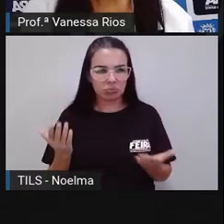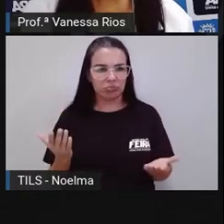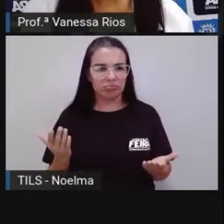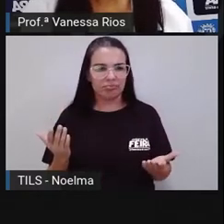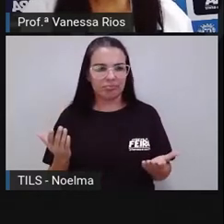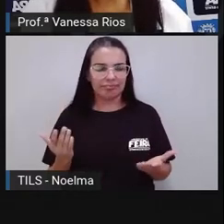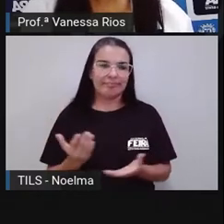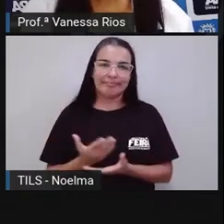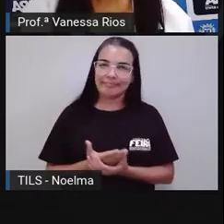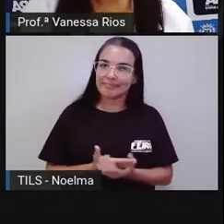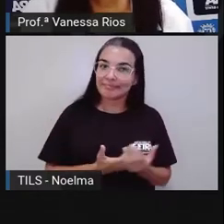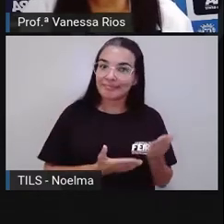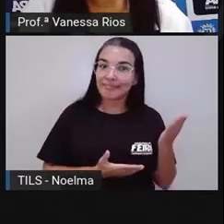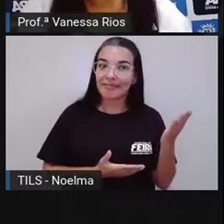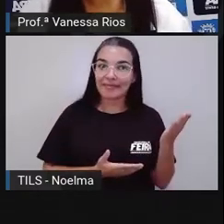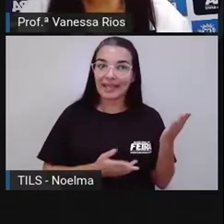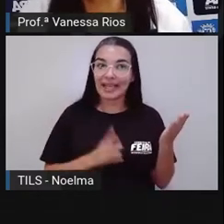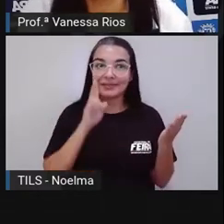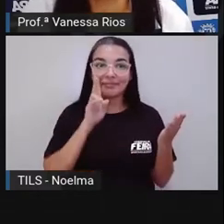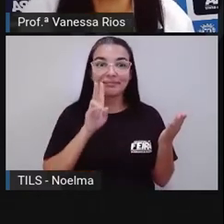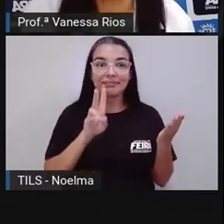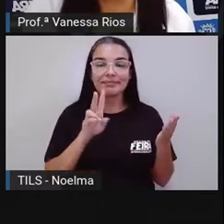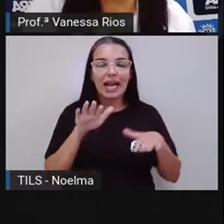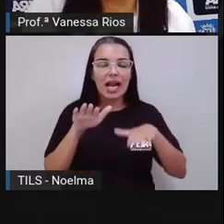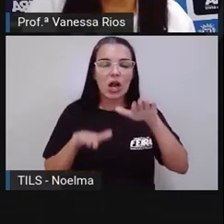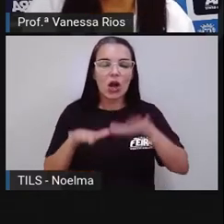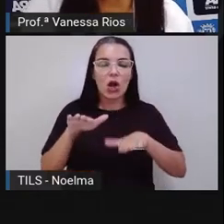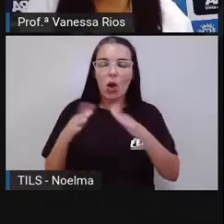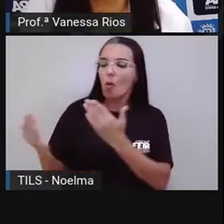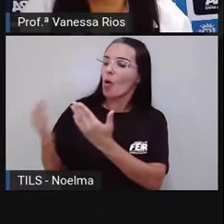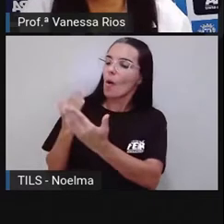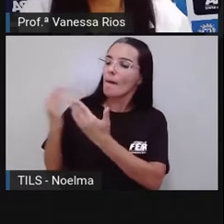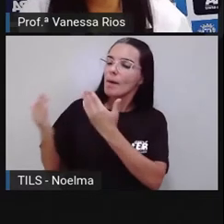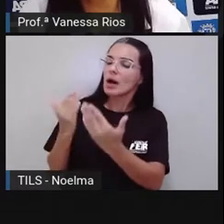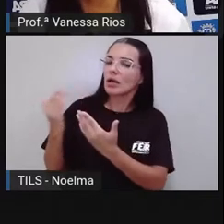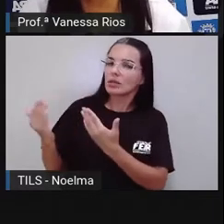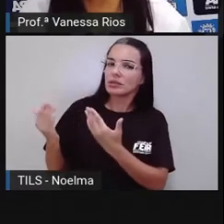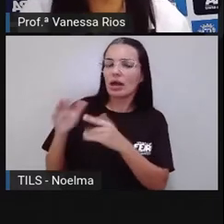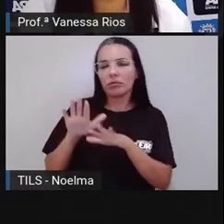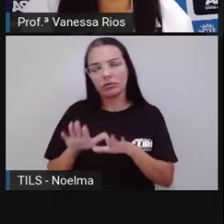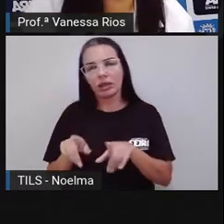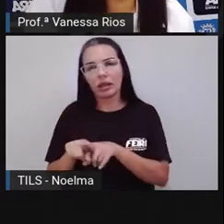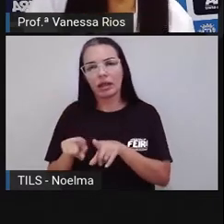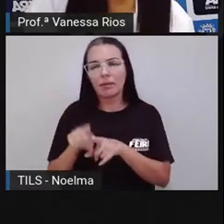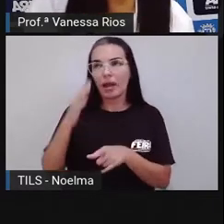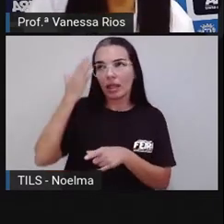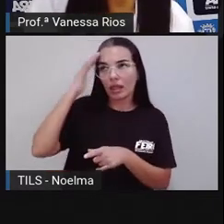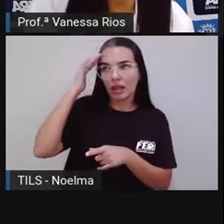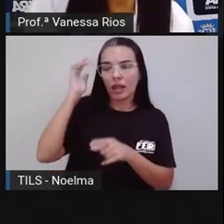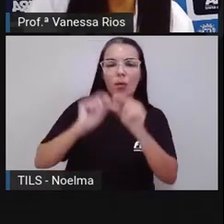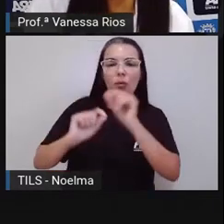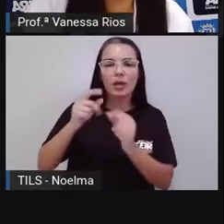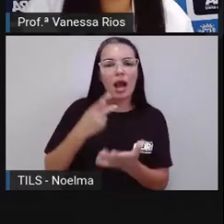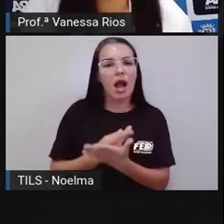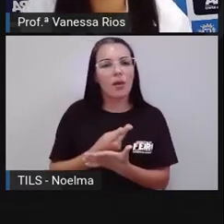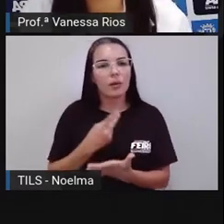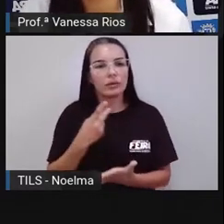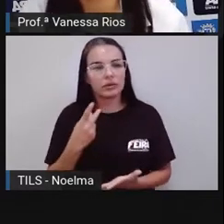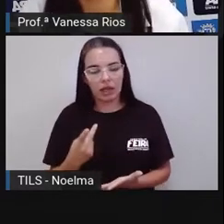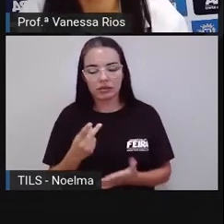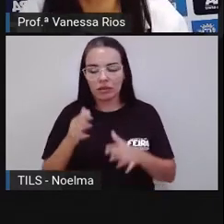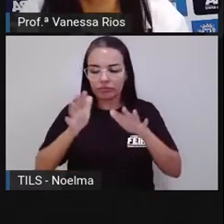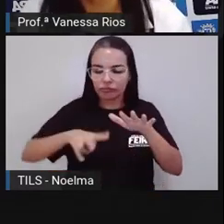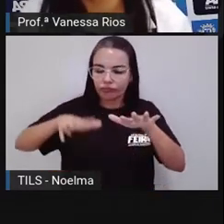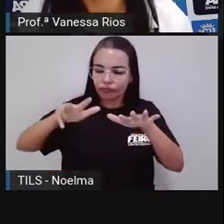Há para trás agora essa imagem para a gente fazer uma relação e entender um pouquinho o que acontece lá no mar morto, quando nós